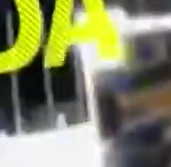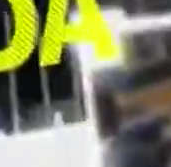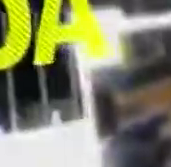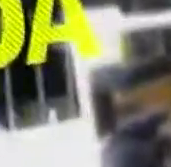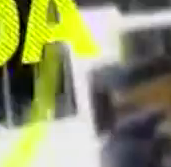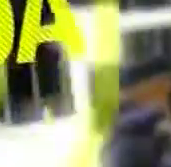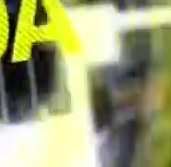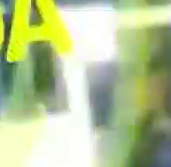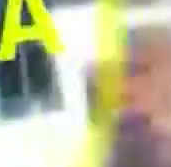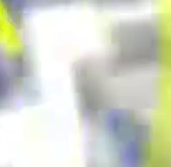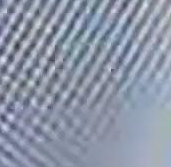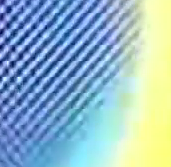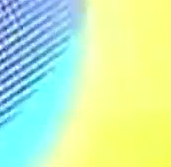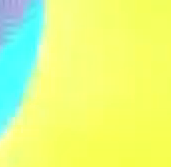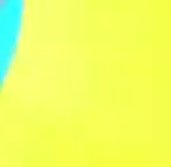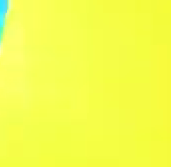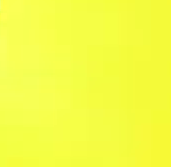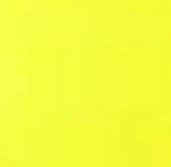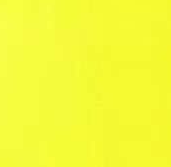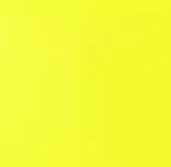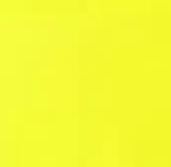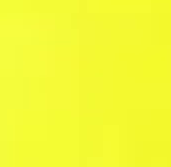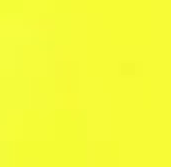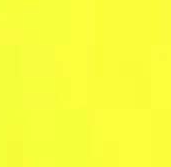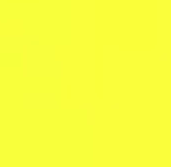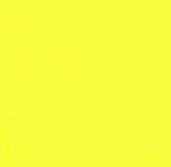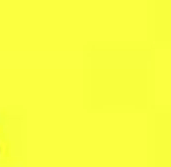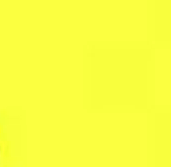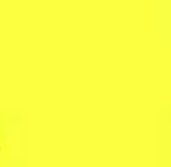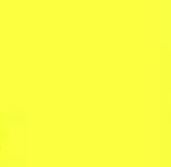O Estado de São Paulo...